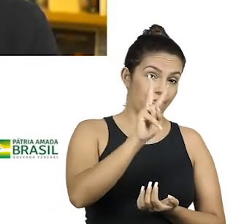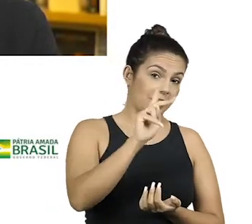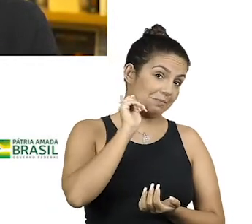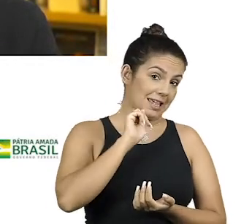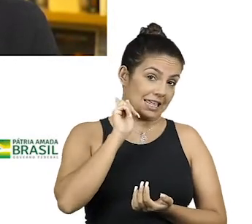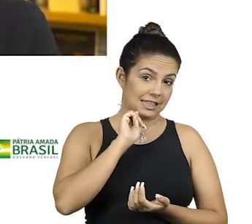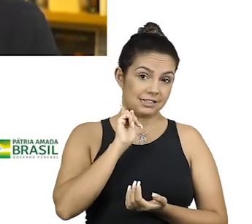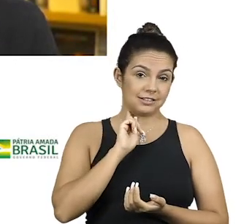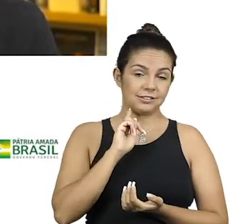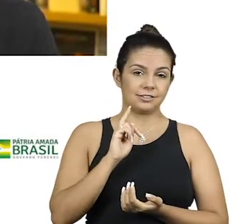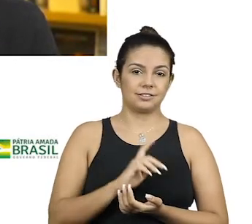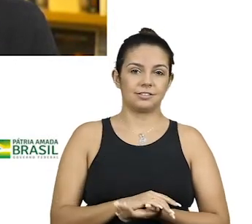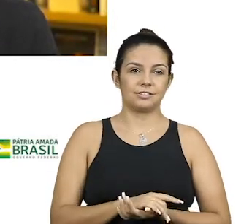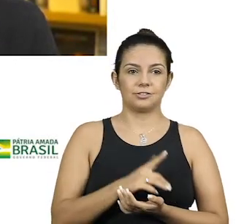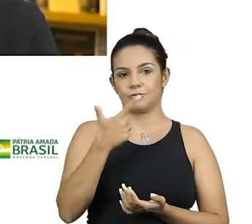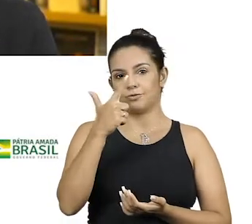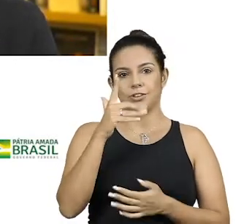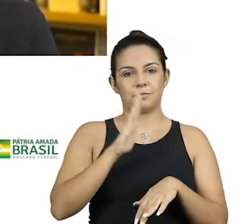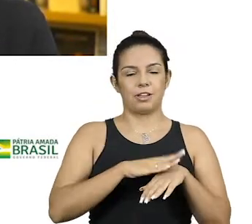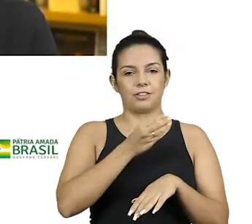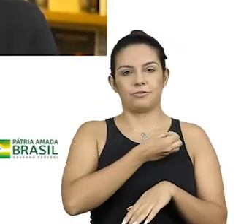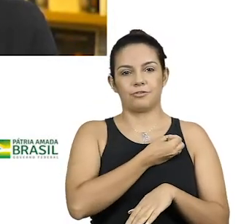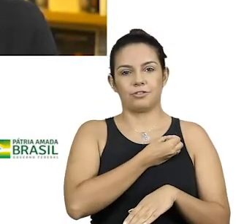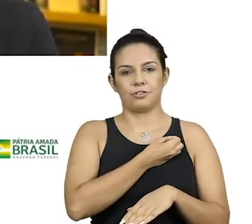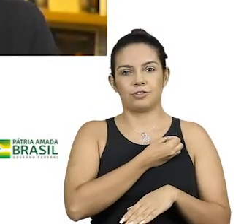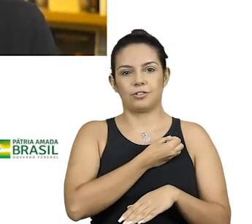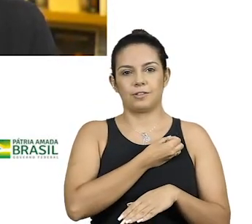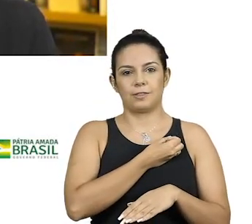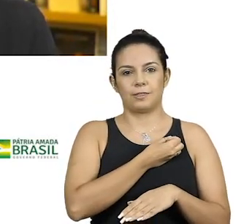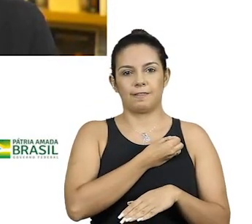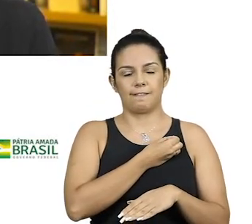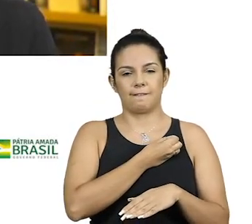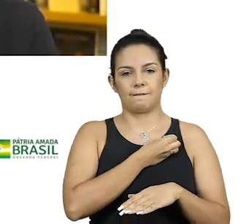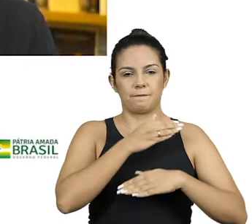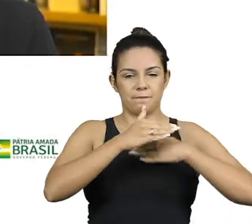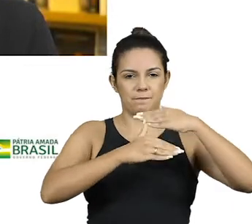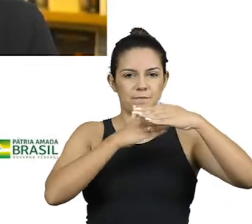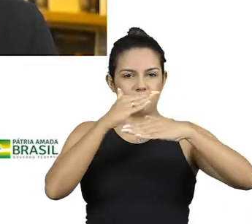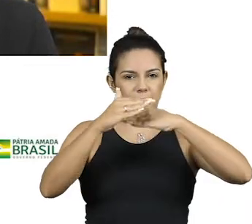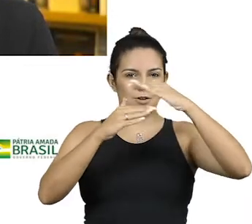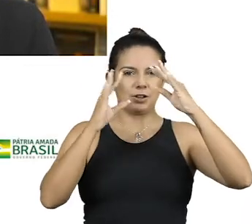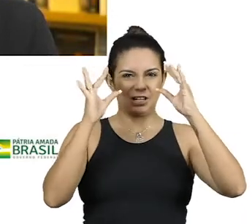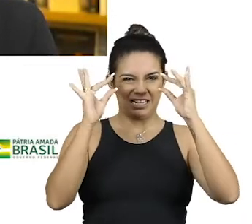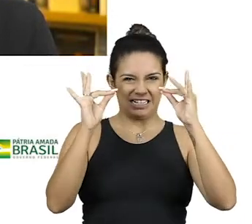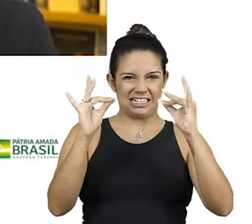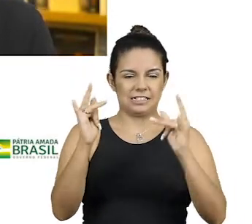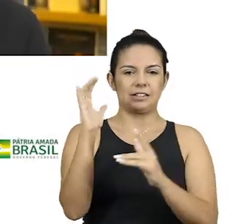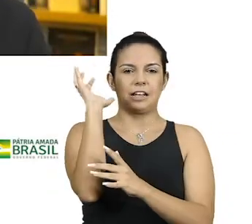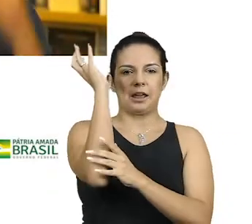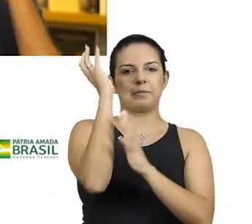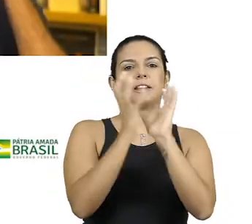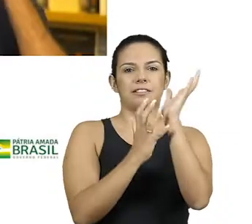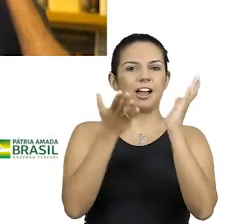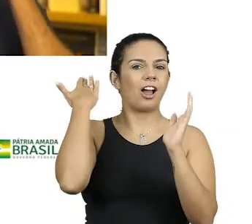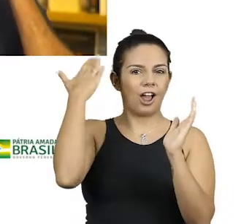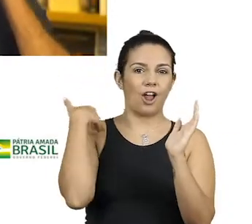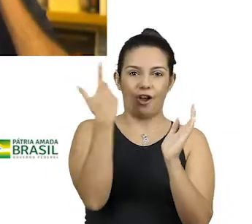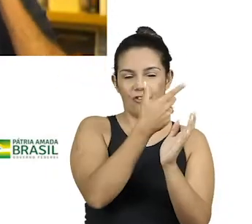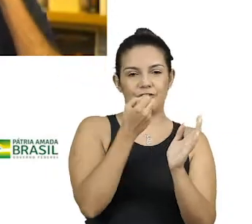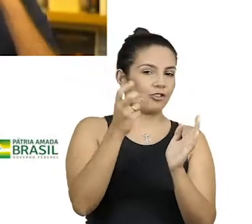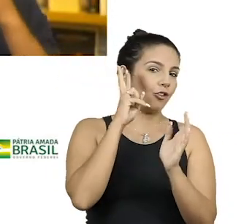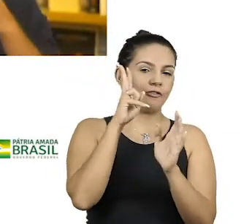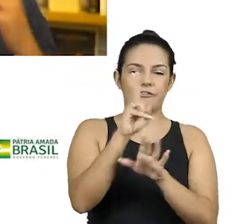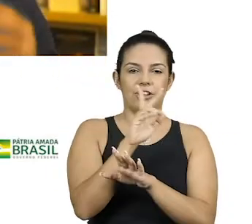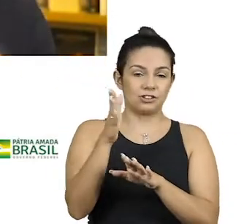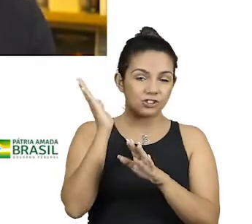já não devem mais existir, houve um processo de depredação ali, ecológica, ambiental. Ah, sem dúvida nenhuma. Já estava em